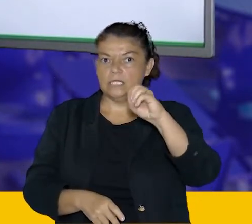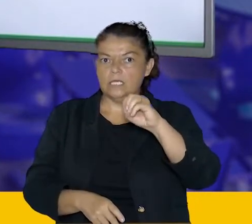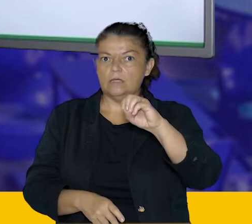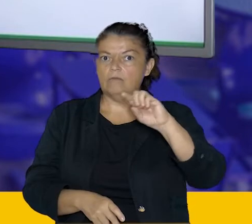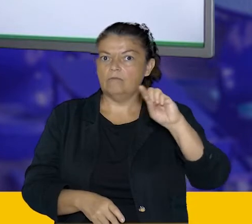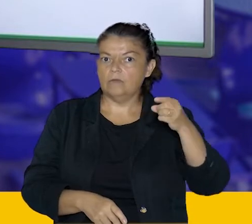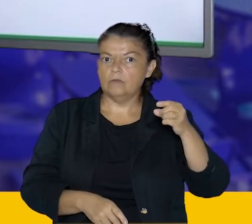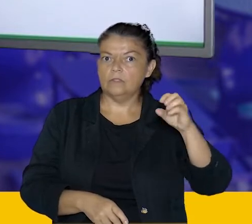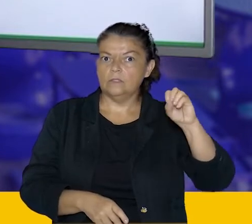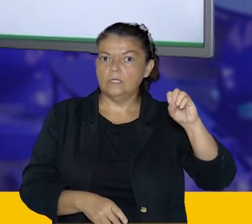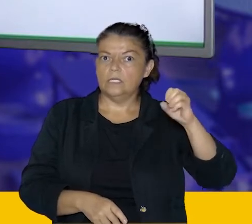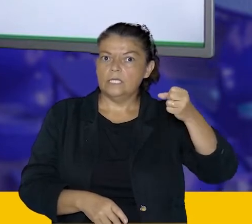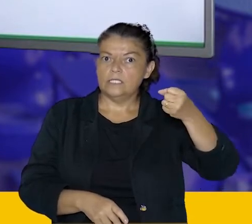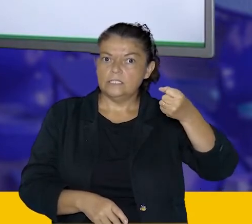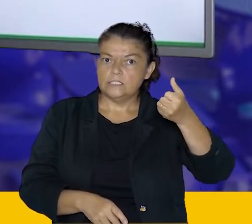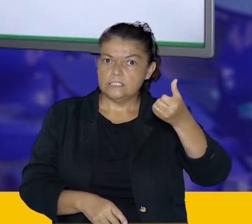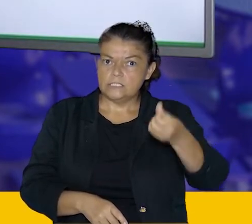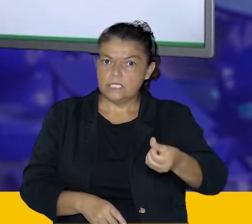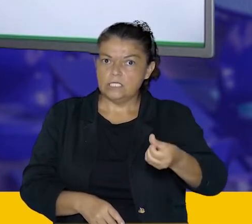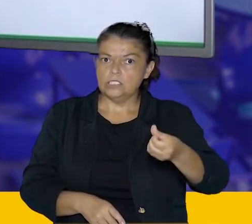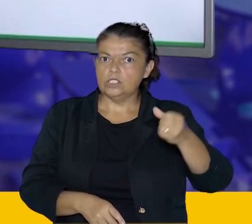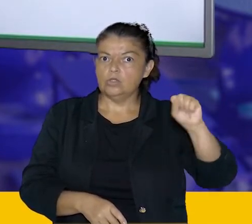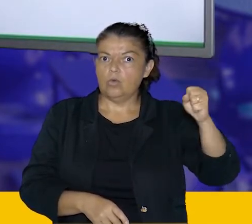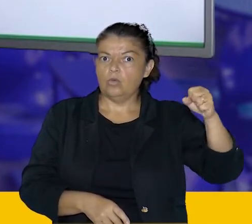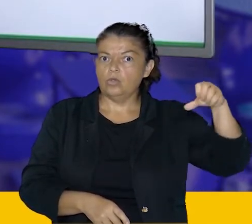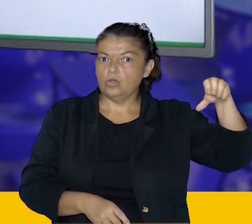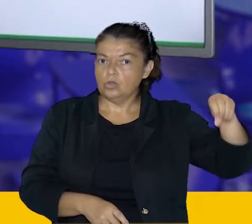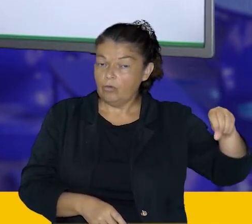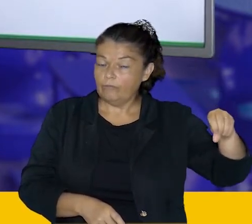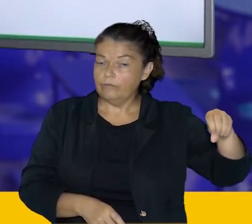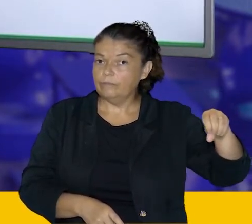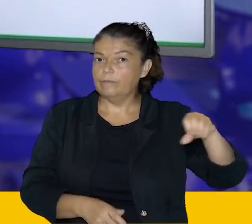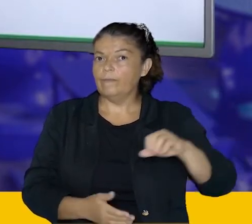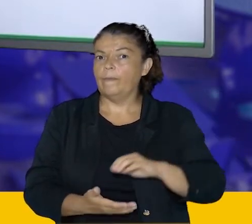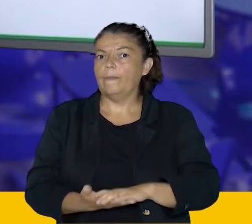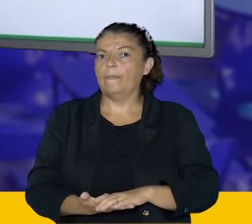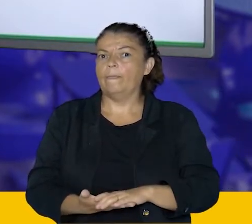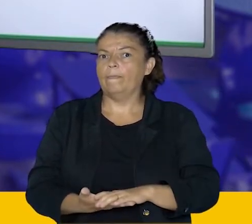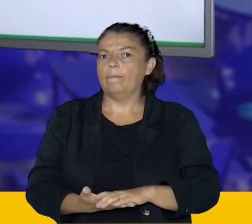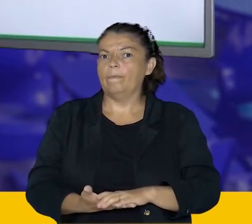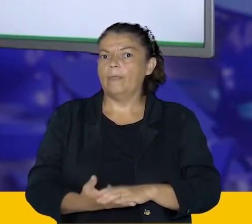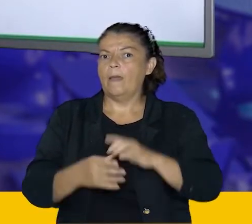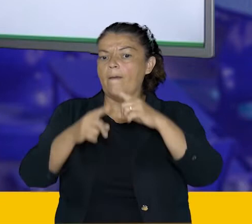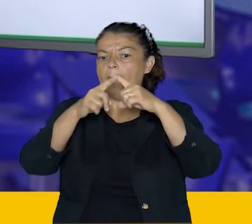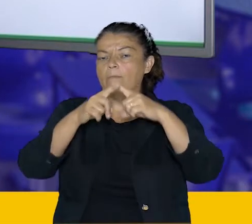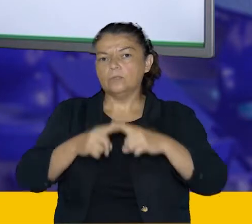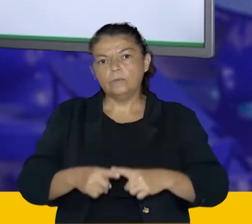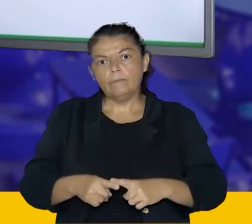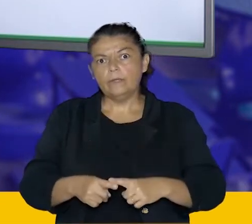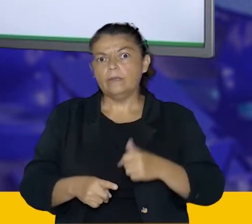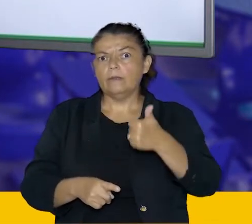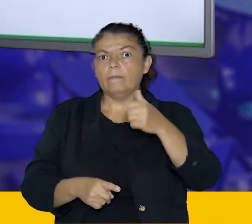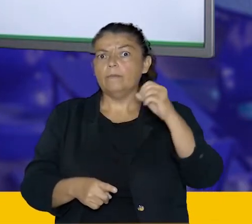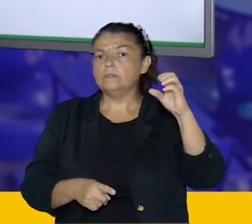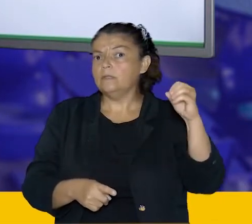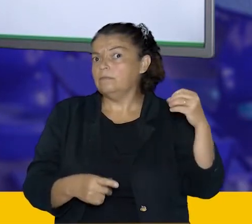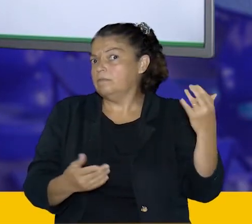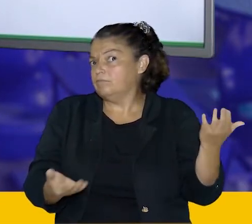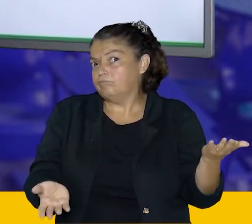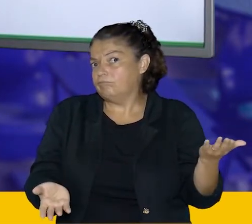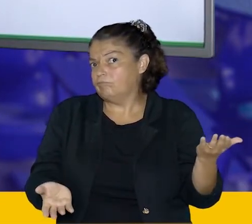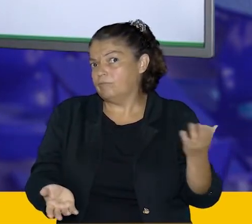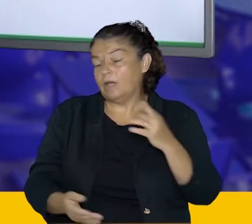,0689. Isso é uma disma, por isso os pontinhos continuam. A gente multiplica por 100 e